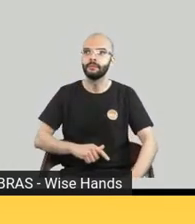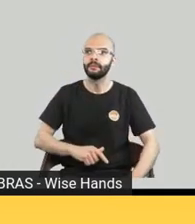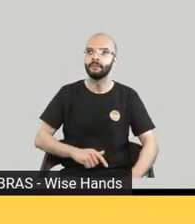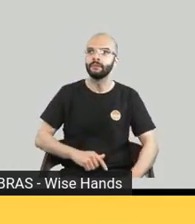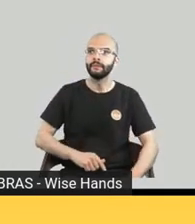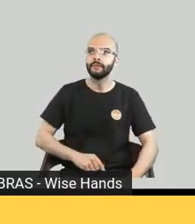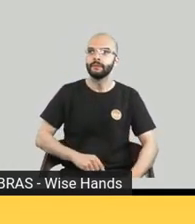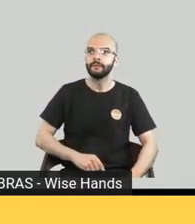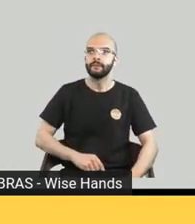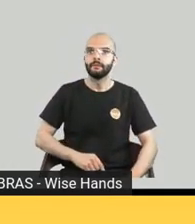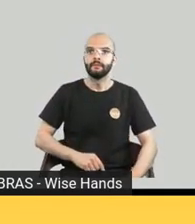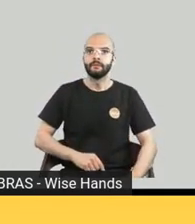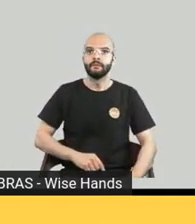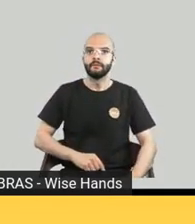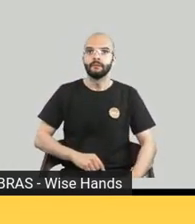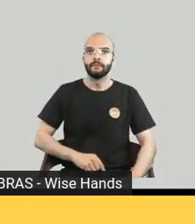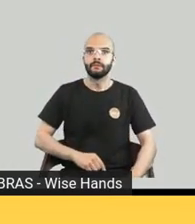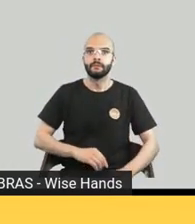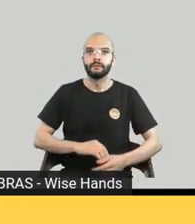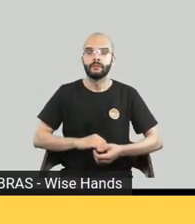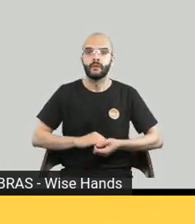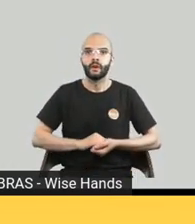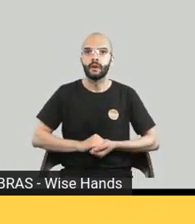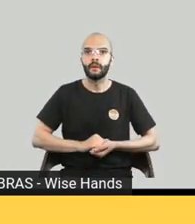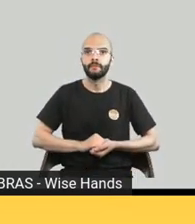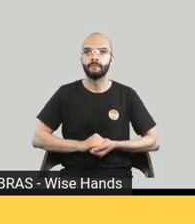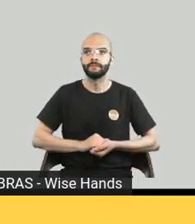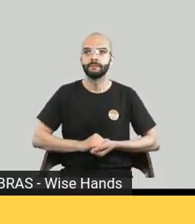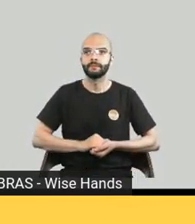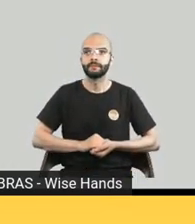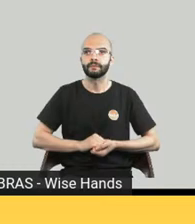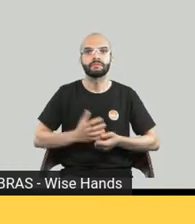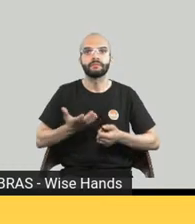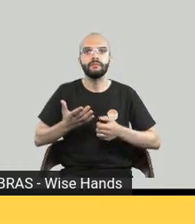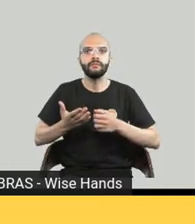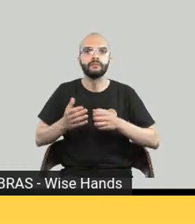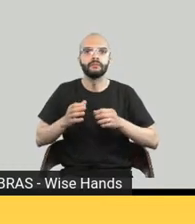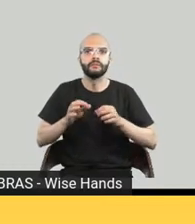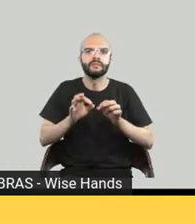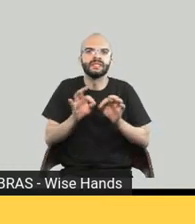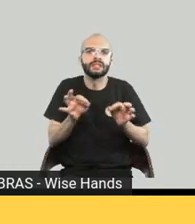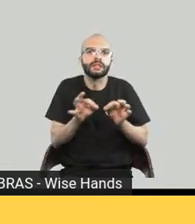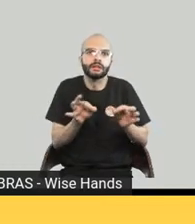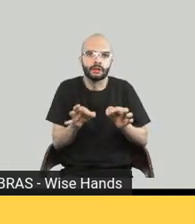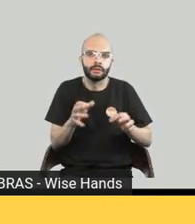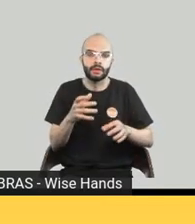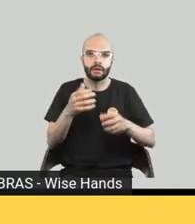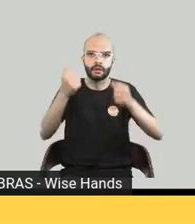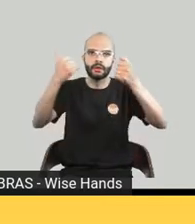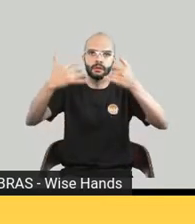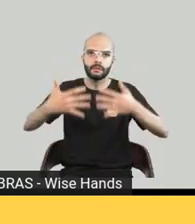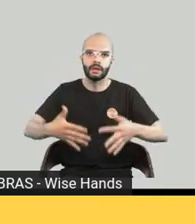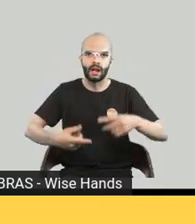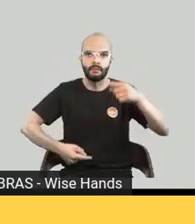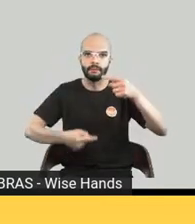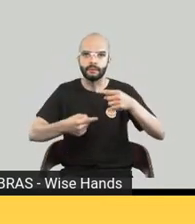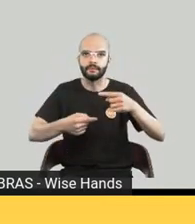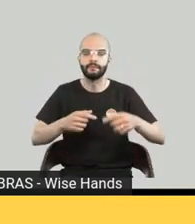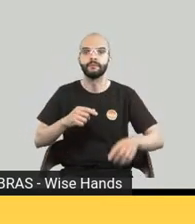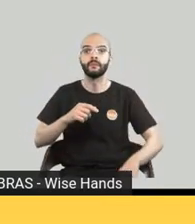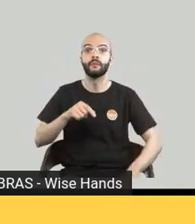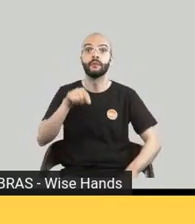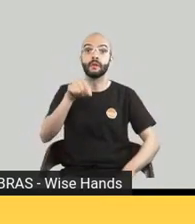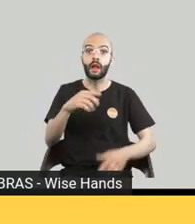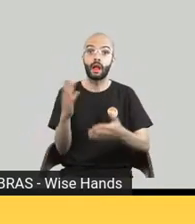completar melhor mas basicamente o nosso modelo de negócio como nós temos o livro a gente segue